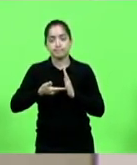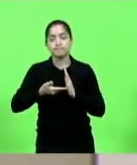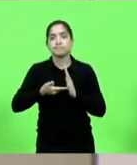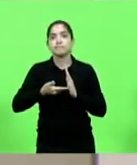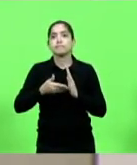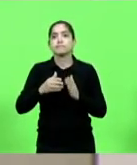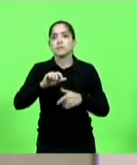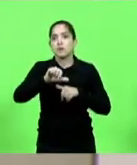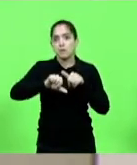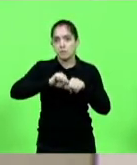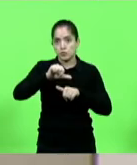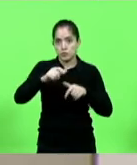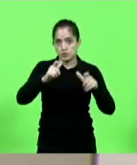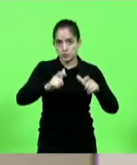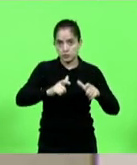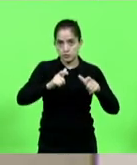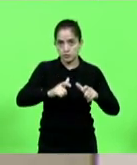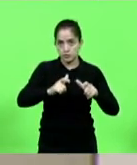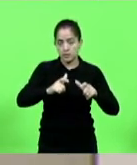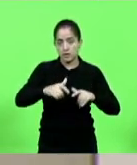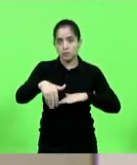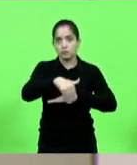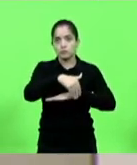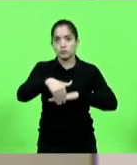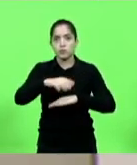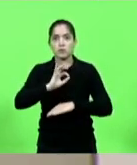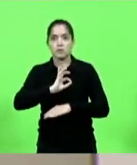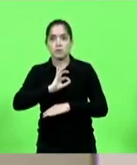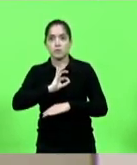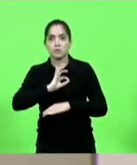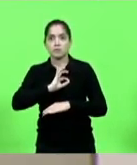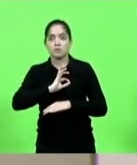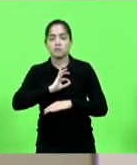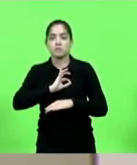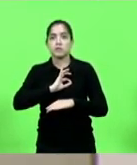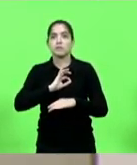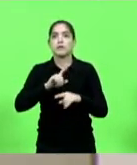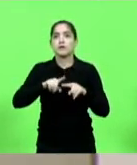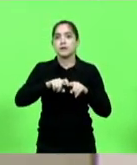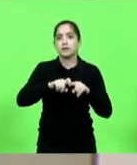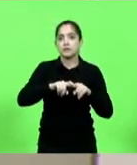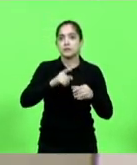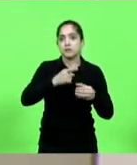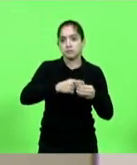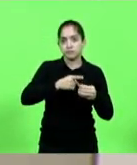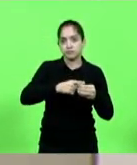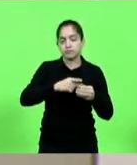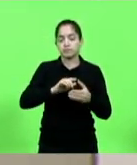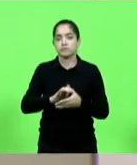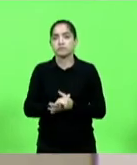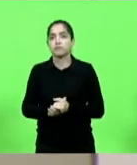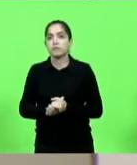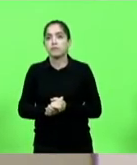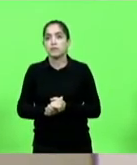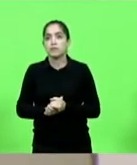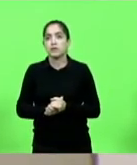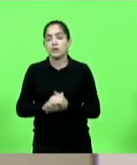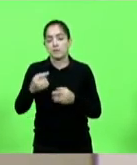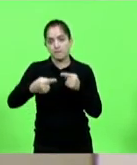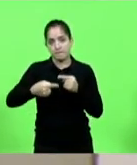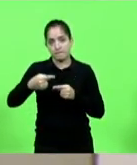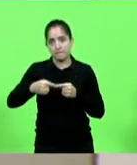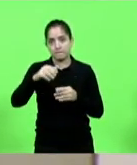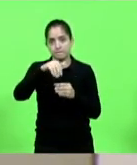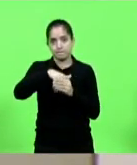para a mudança do local da Polícia Rodoviária Federal no município de Itapema, para o município de Porto Belo, em discussão. Não havendo quem queira